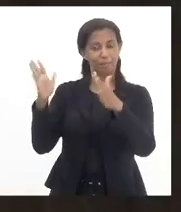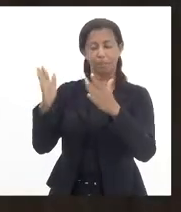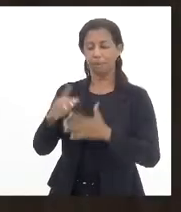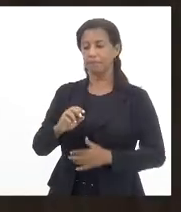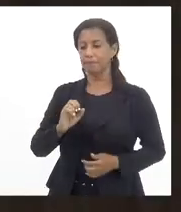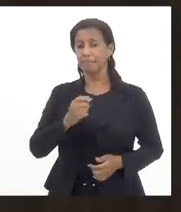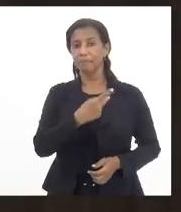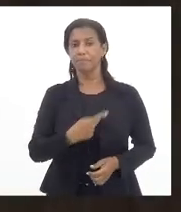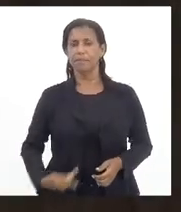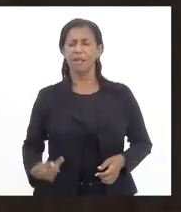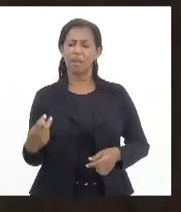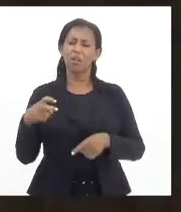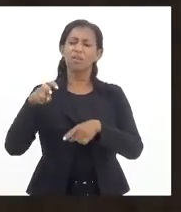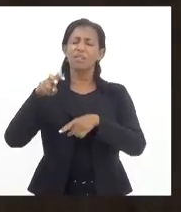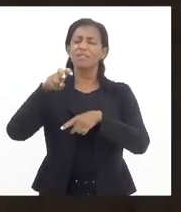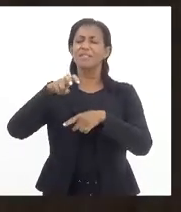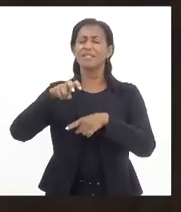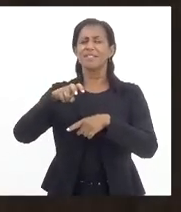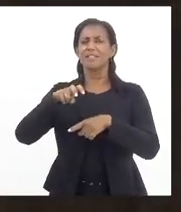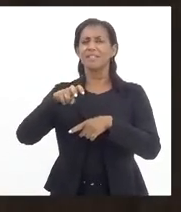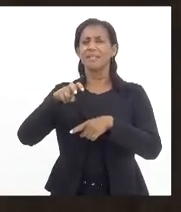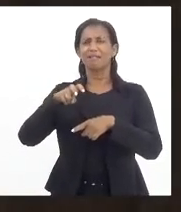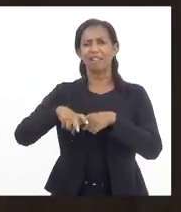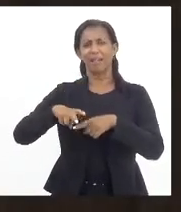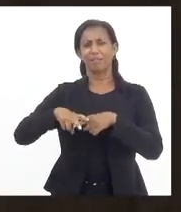estava sentado hoje na esquina do meu pensamento.